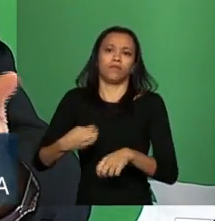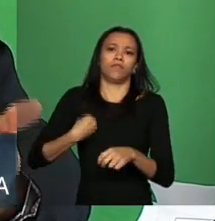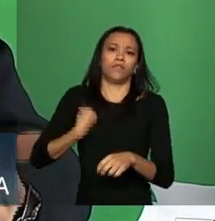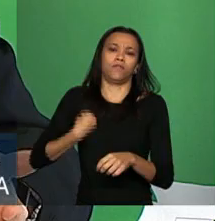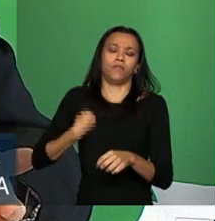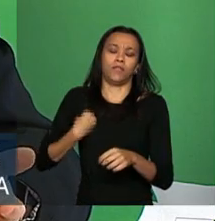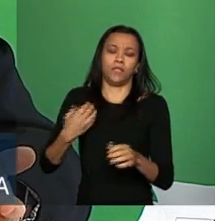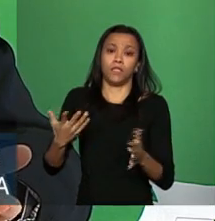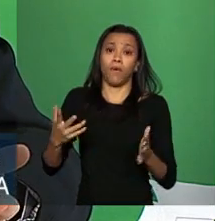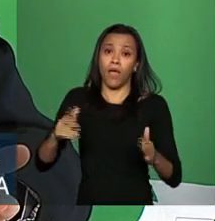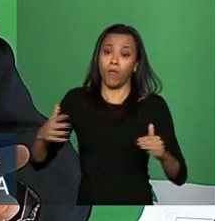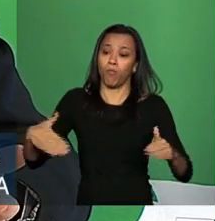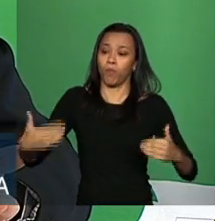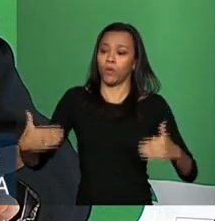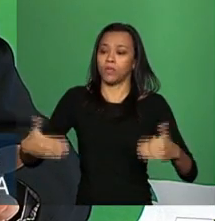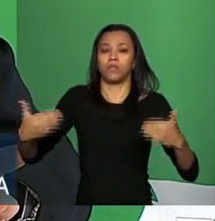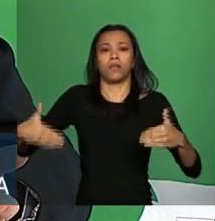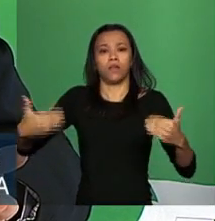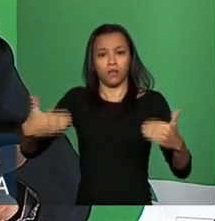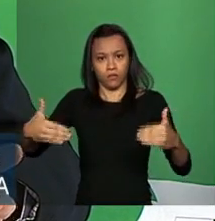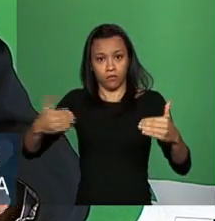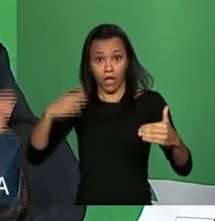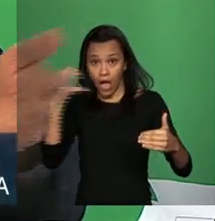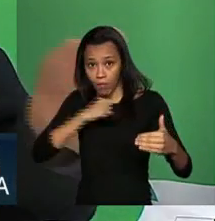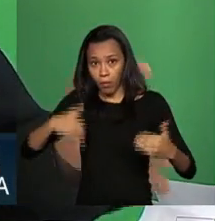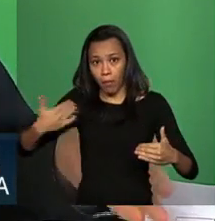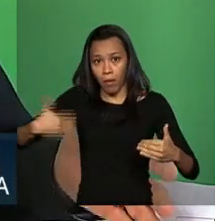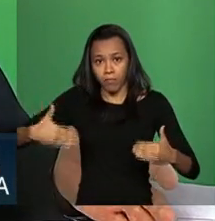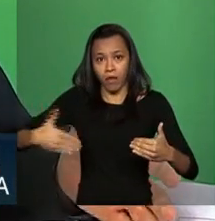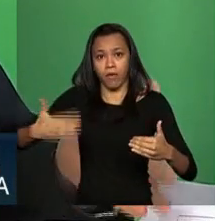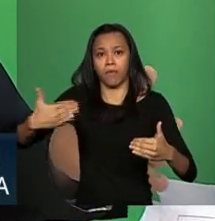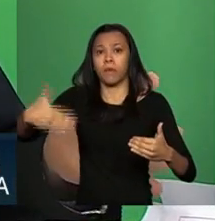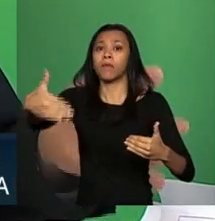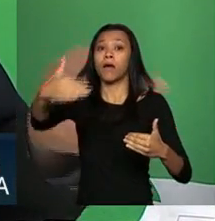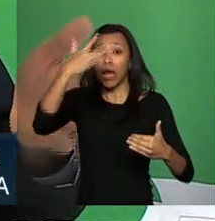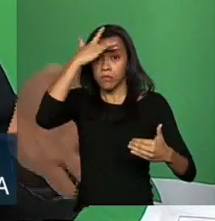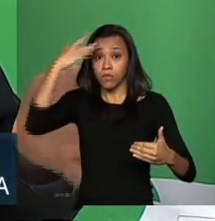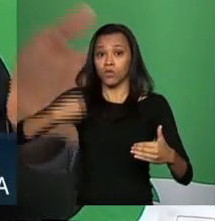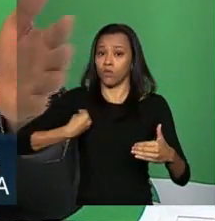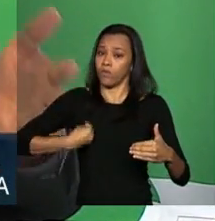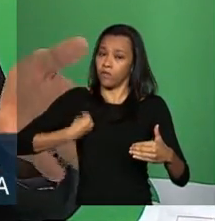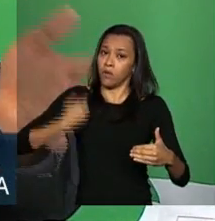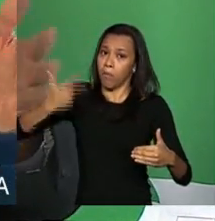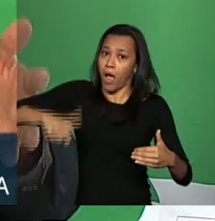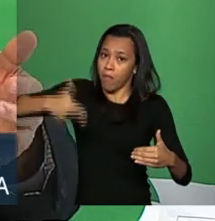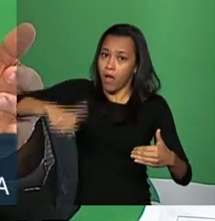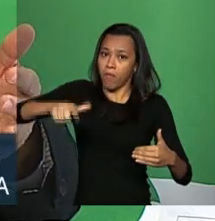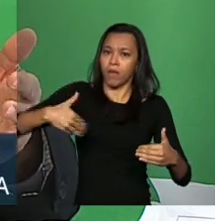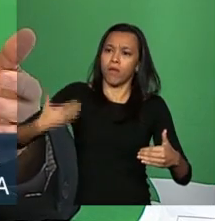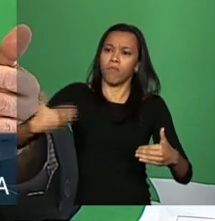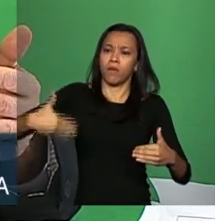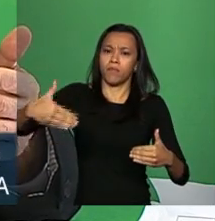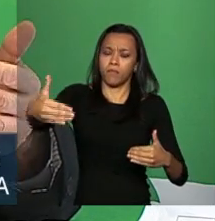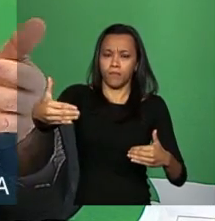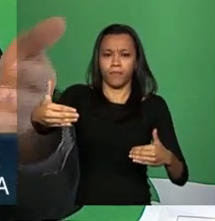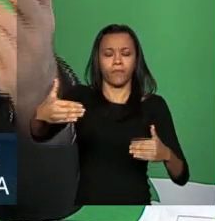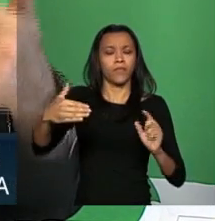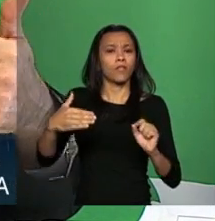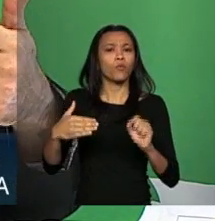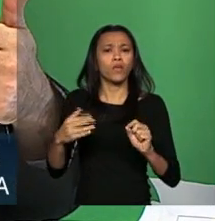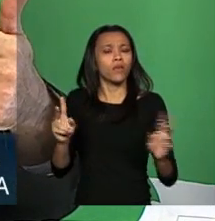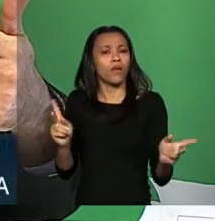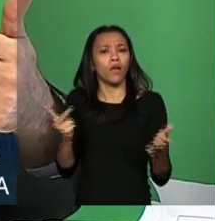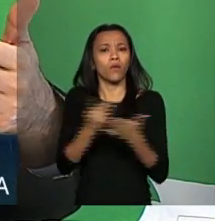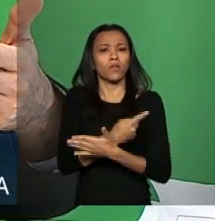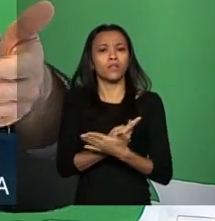Então, assim, é um processo relativamente acelerado e que, na verdade, de certo modo, a gente tem também que olhar o que já aconteceu